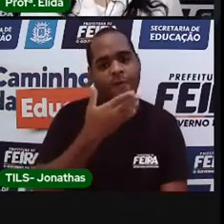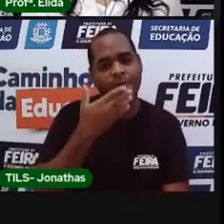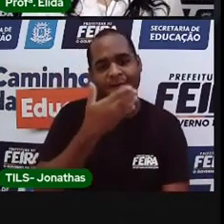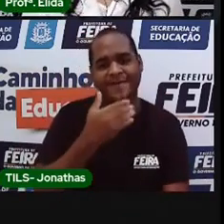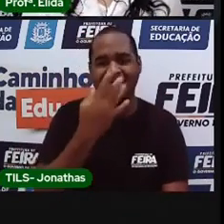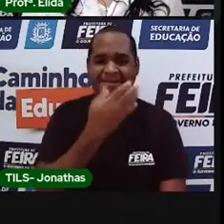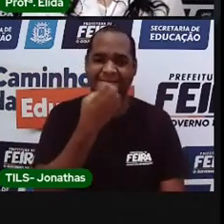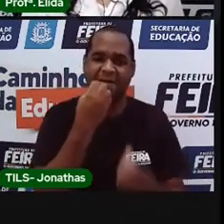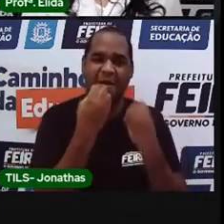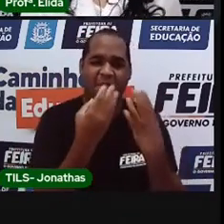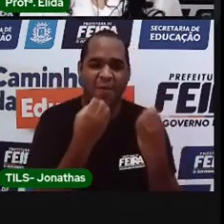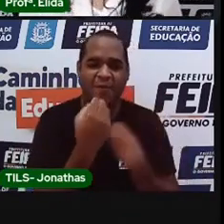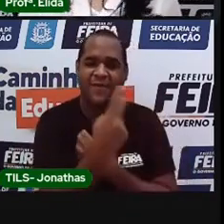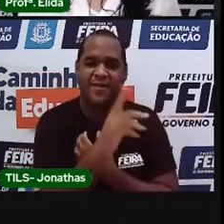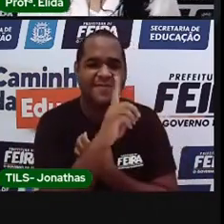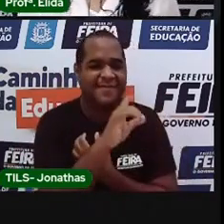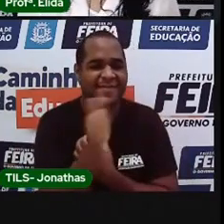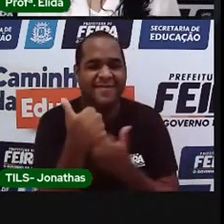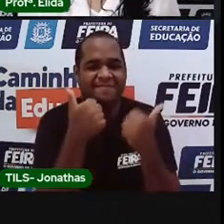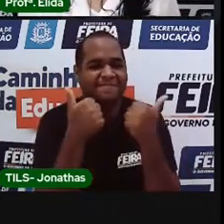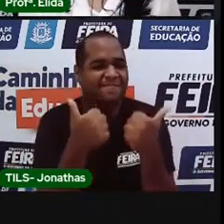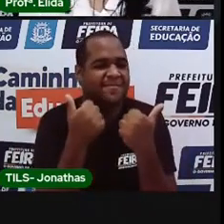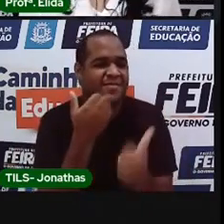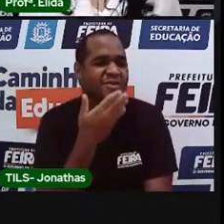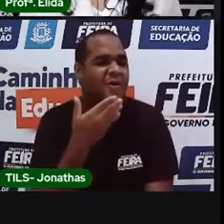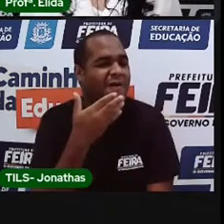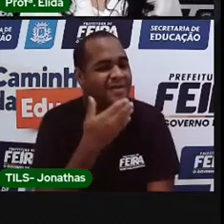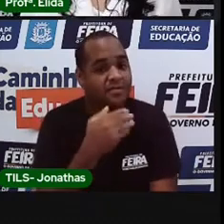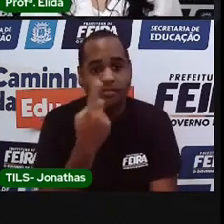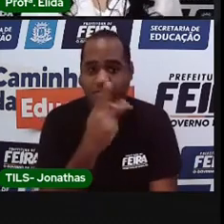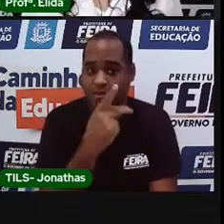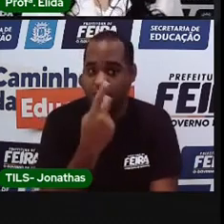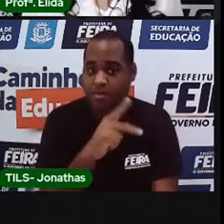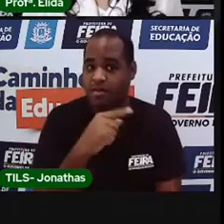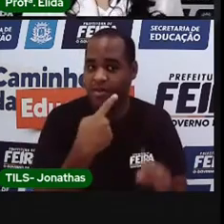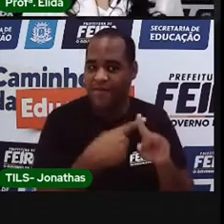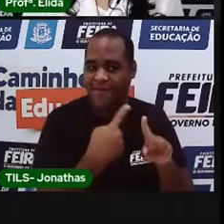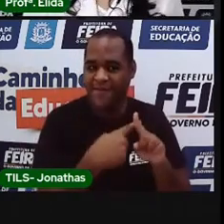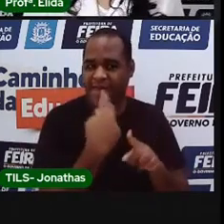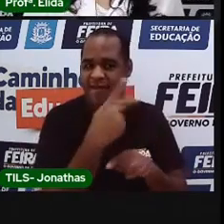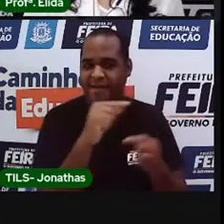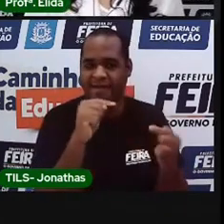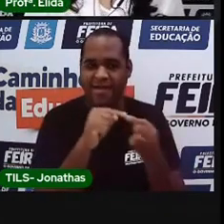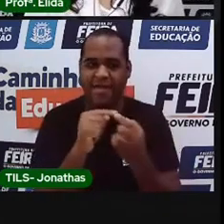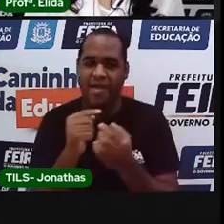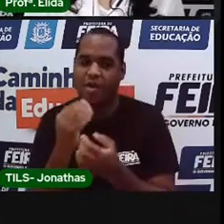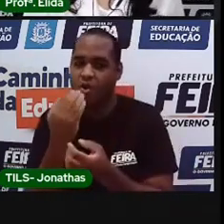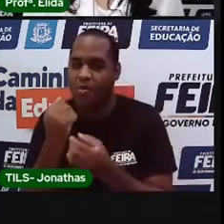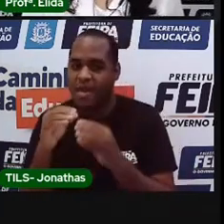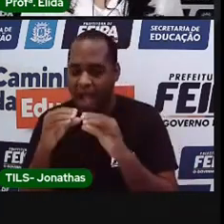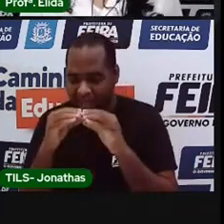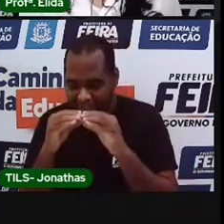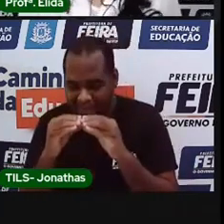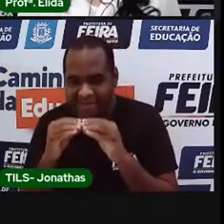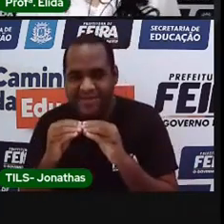dia ficar doce. Observação. Só porque comi o seu bombom.